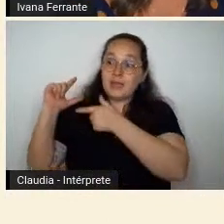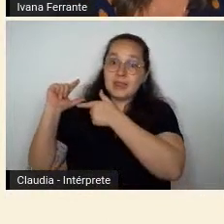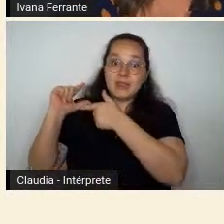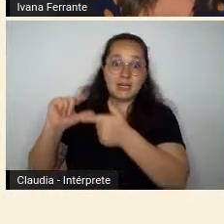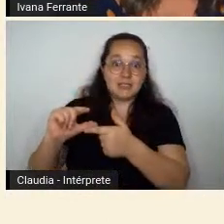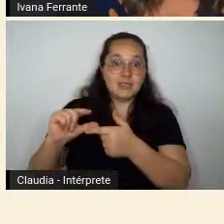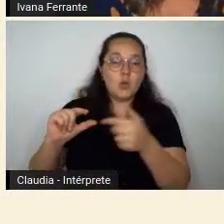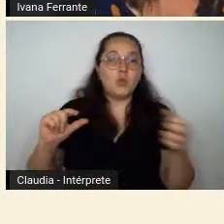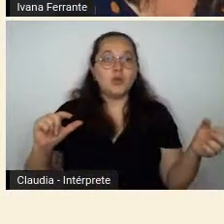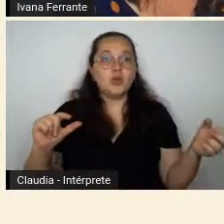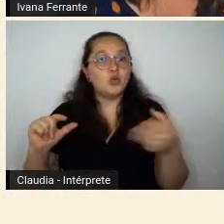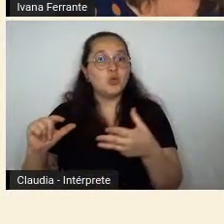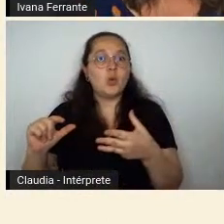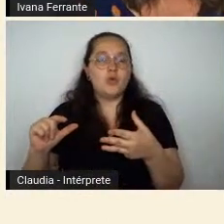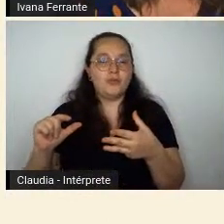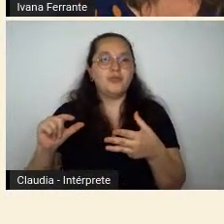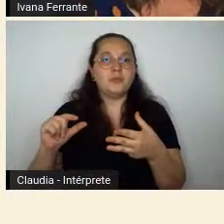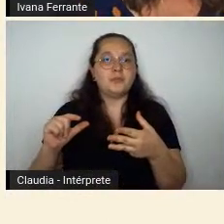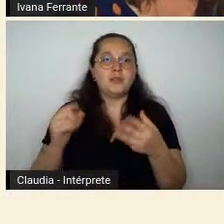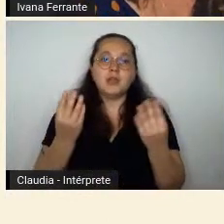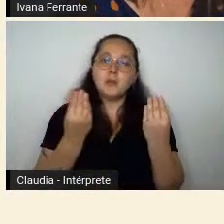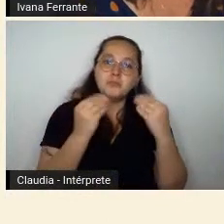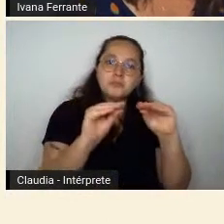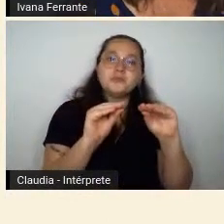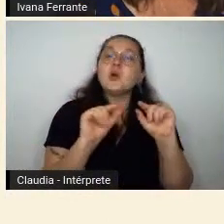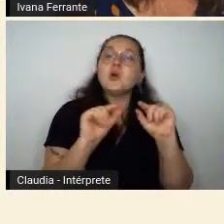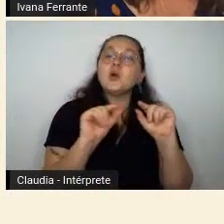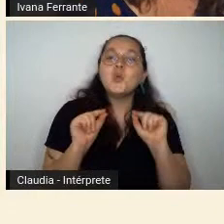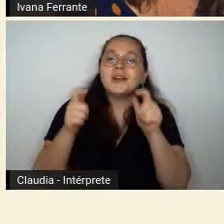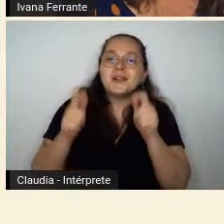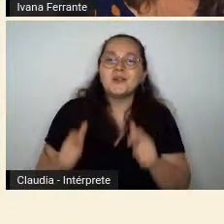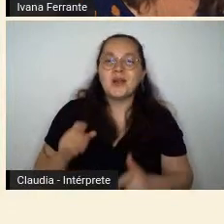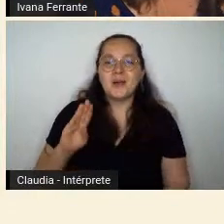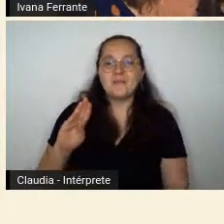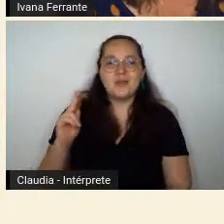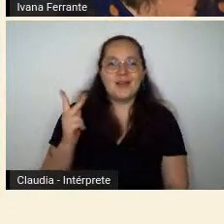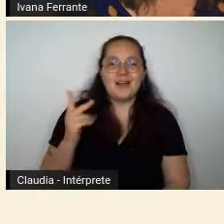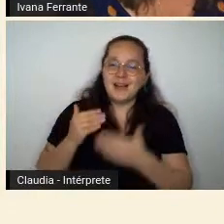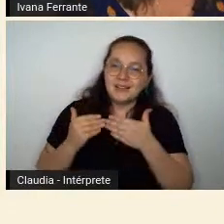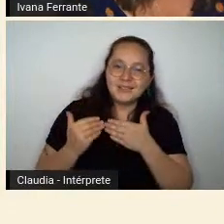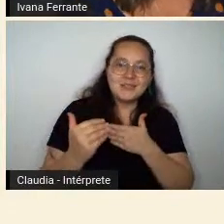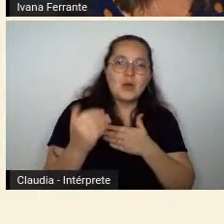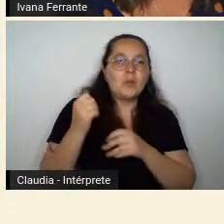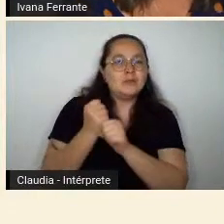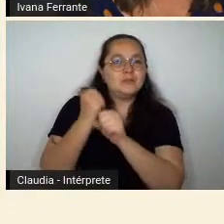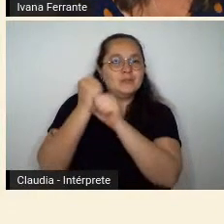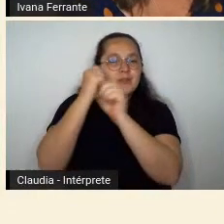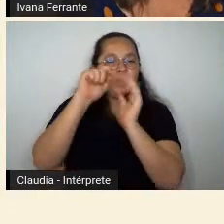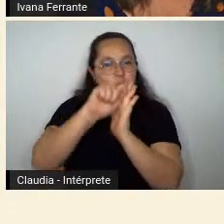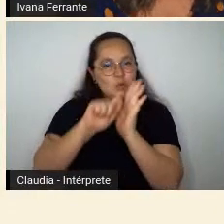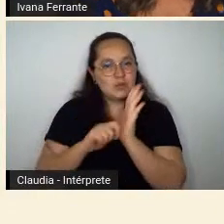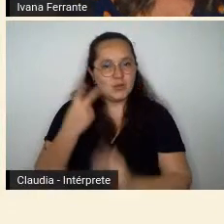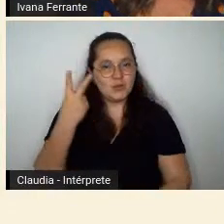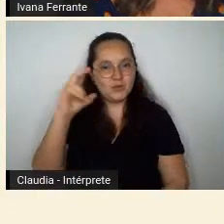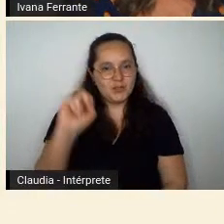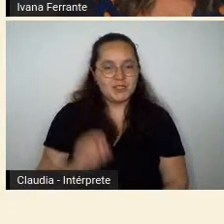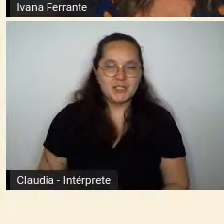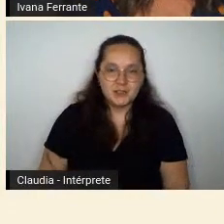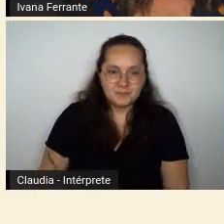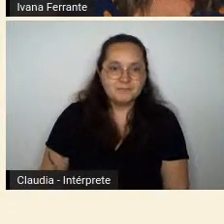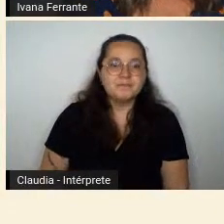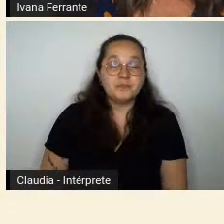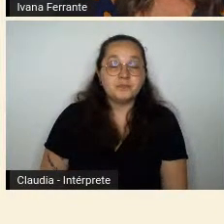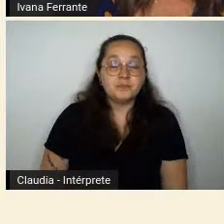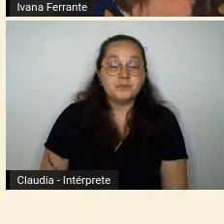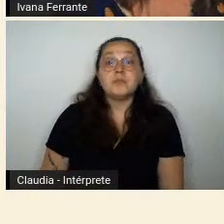novo, presente na Belo Horizonte em construção do início do século XX. Mário de